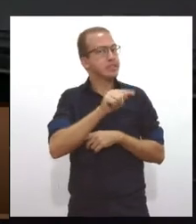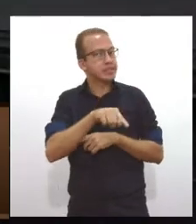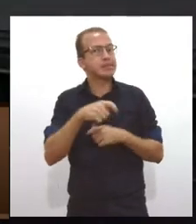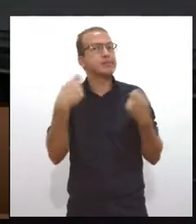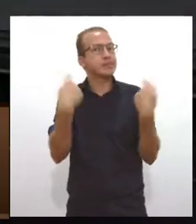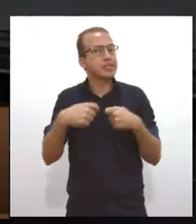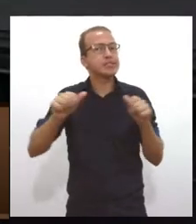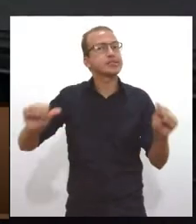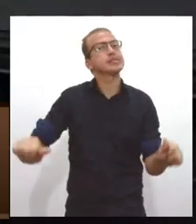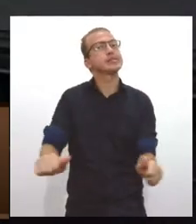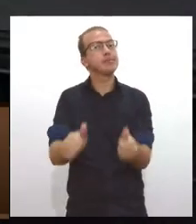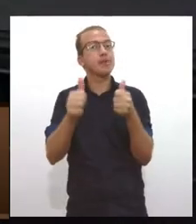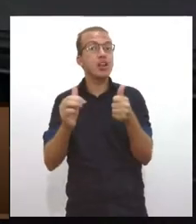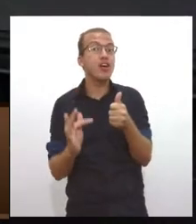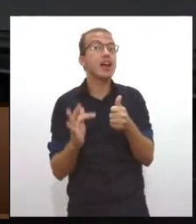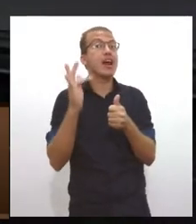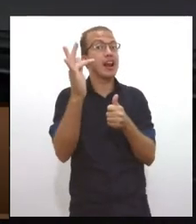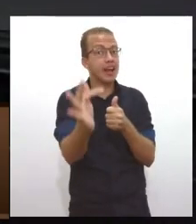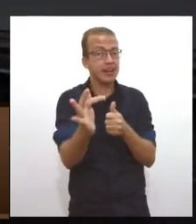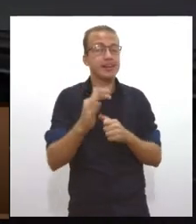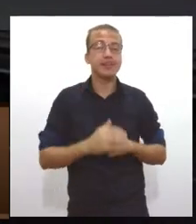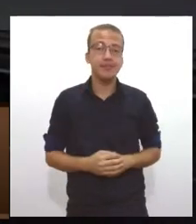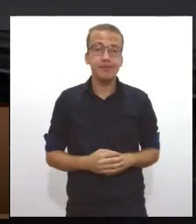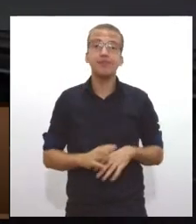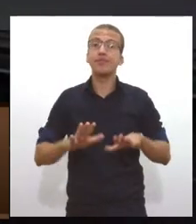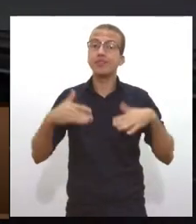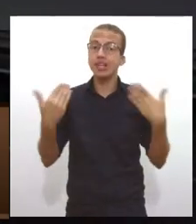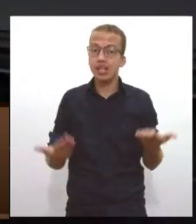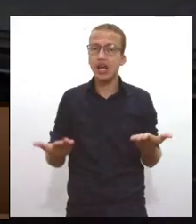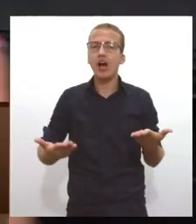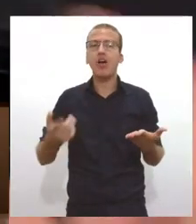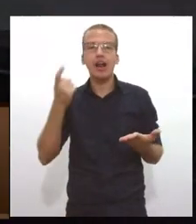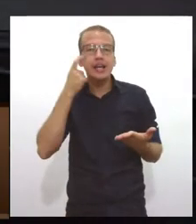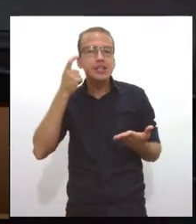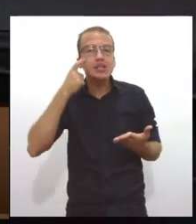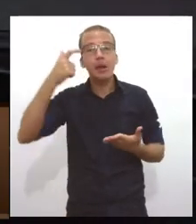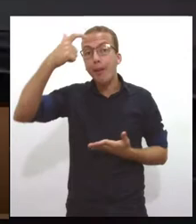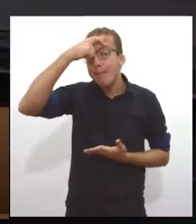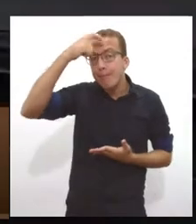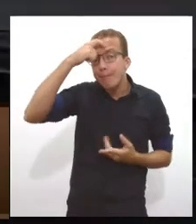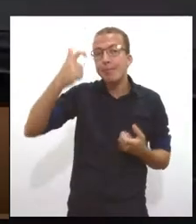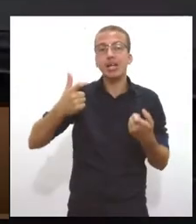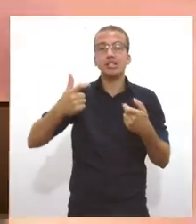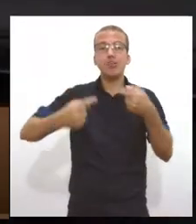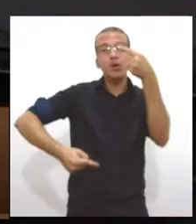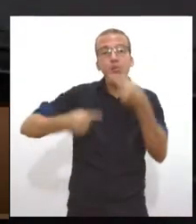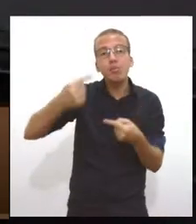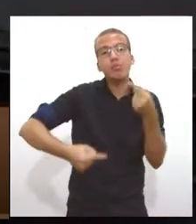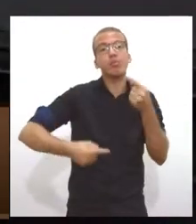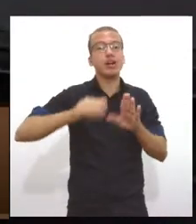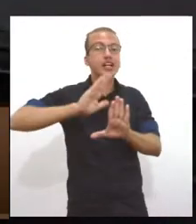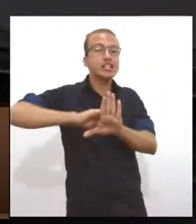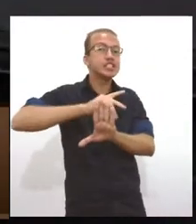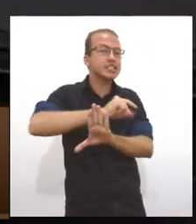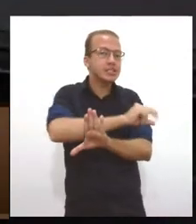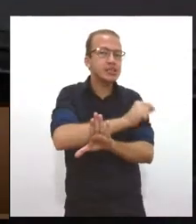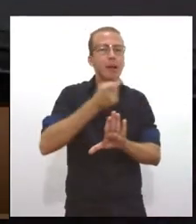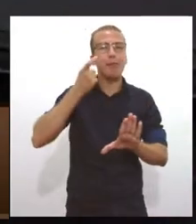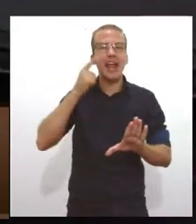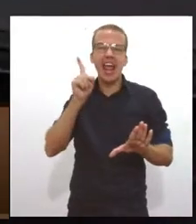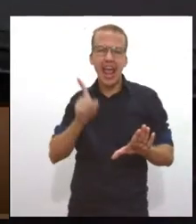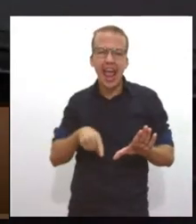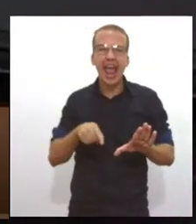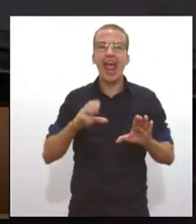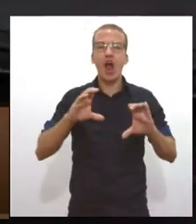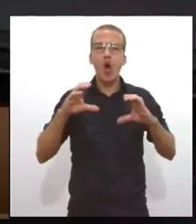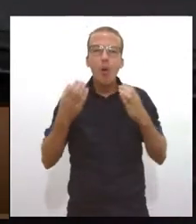esse dualismo político-ideológico que vai tentar dizer que o ambientalismo é uma coisa de comuníntica, é uma coisa de esquerda ou